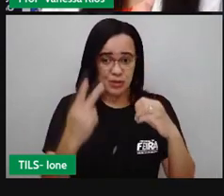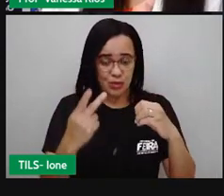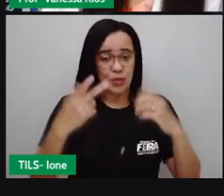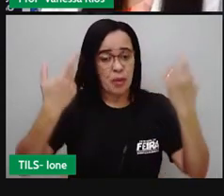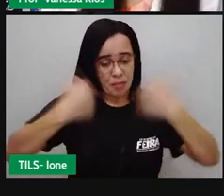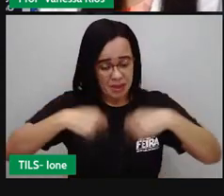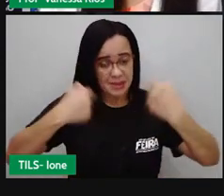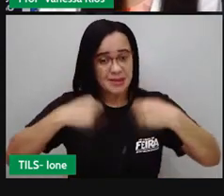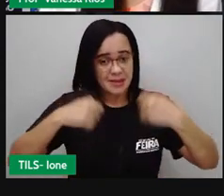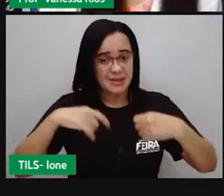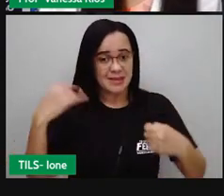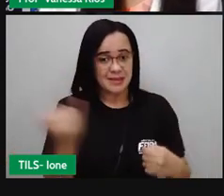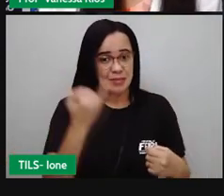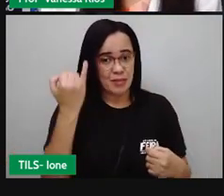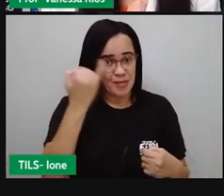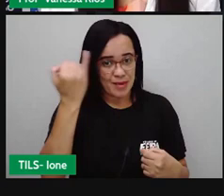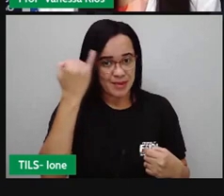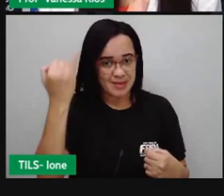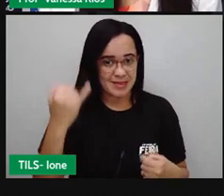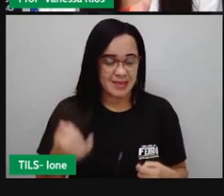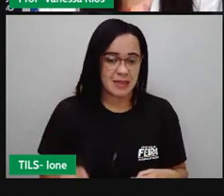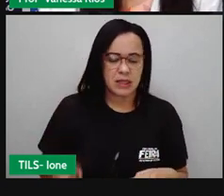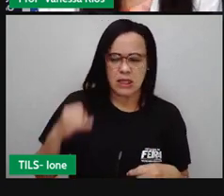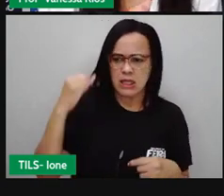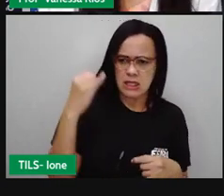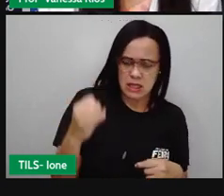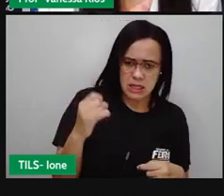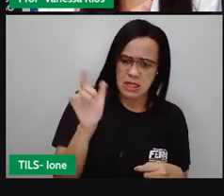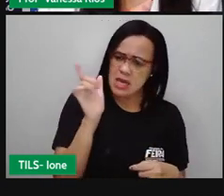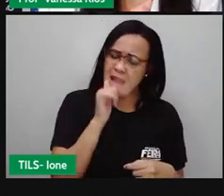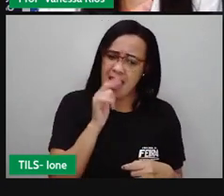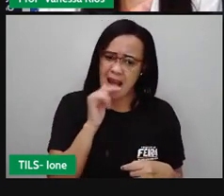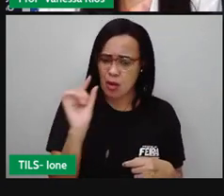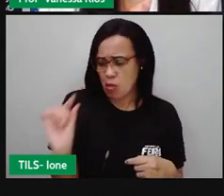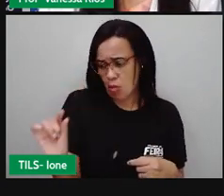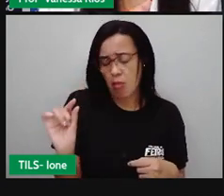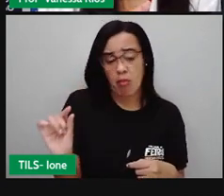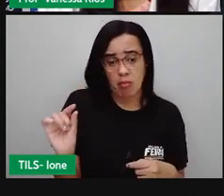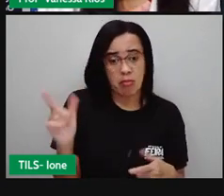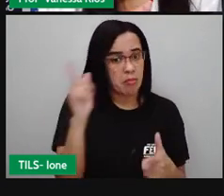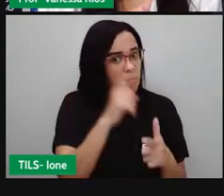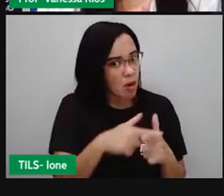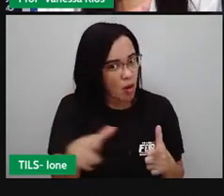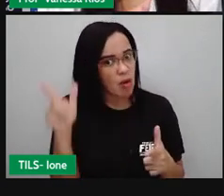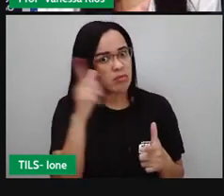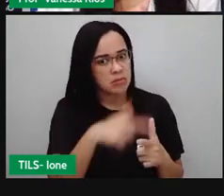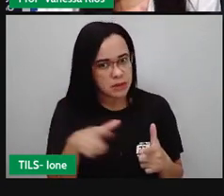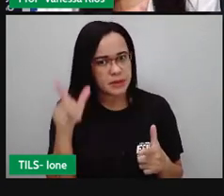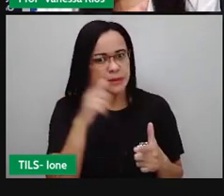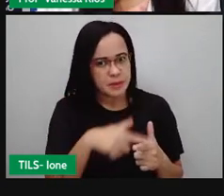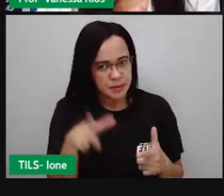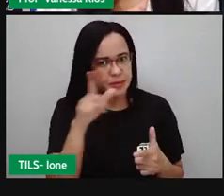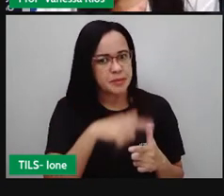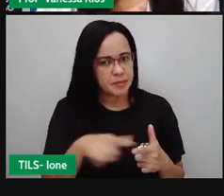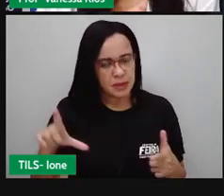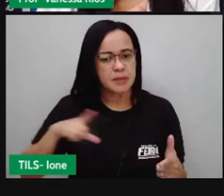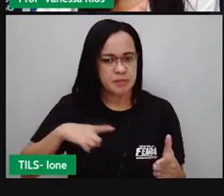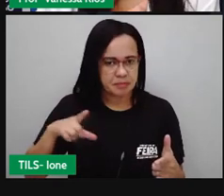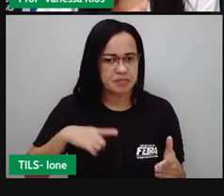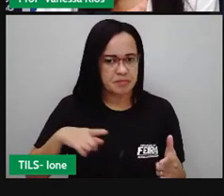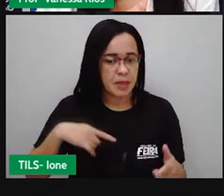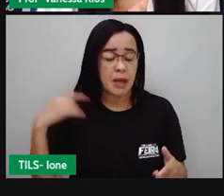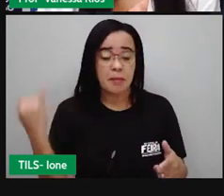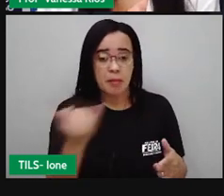prejudica o funcionamento desse processo aí de filtração. Então é importante beber uma quantidade de água